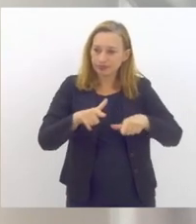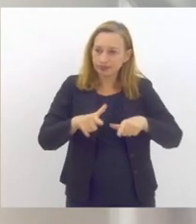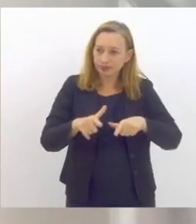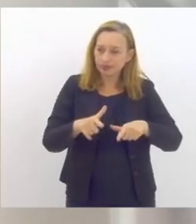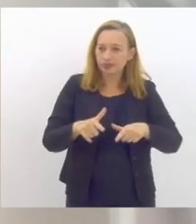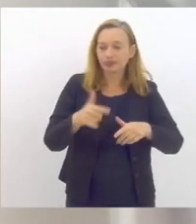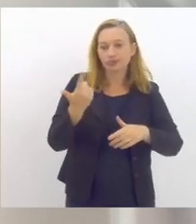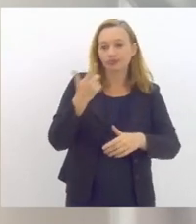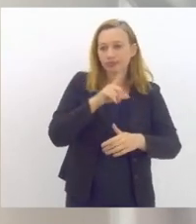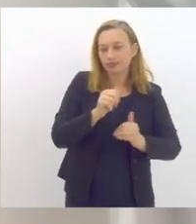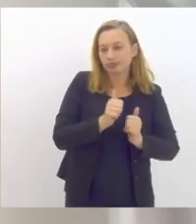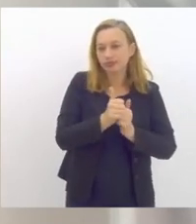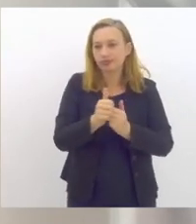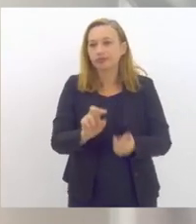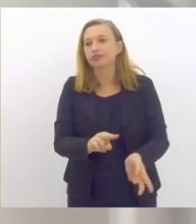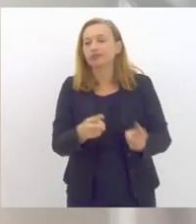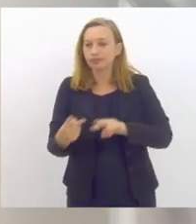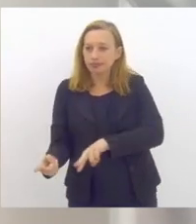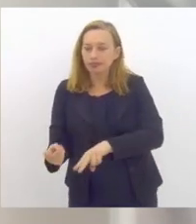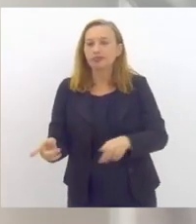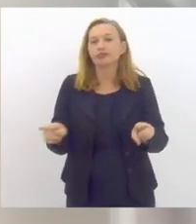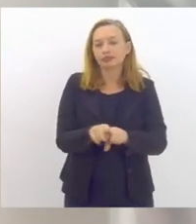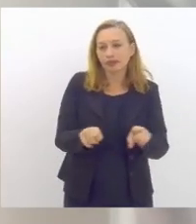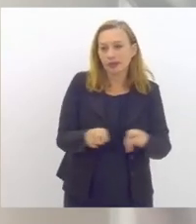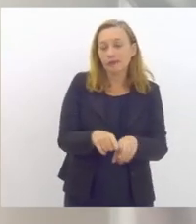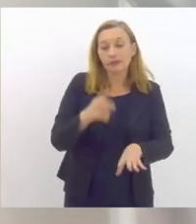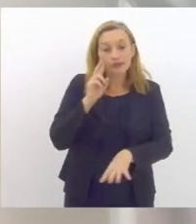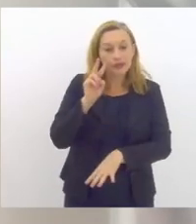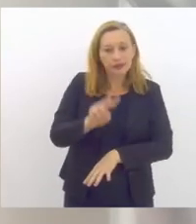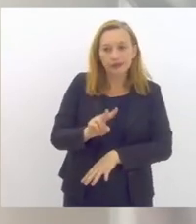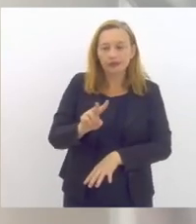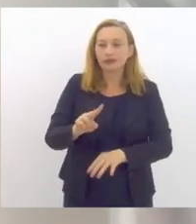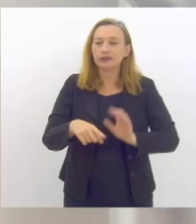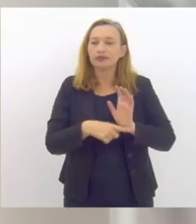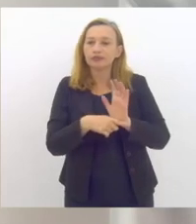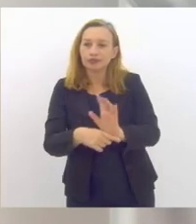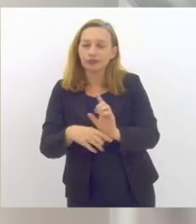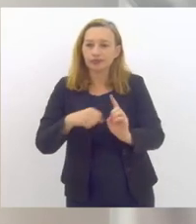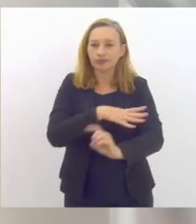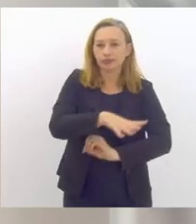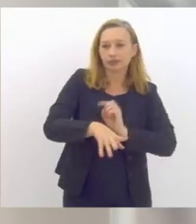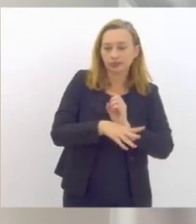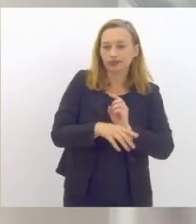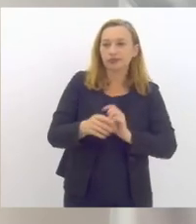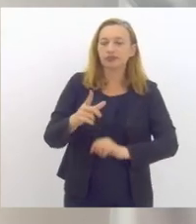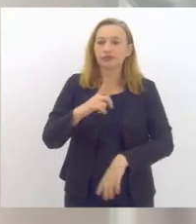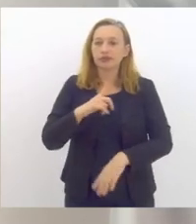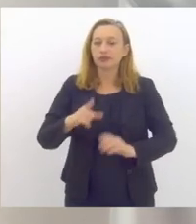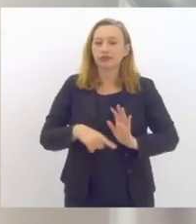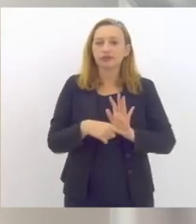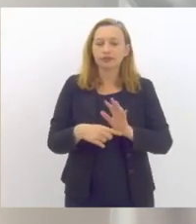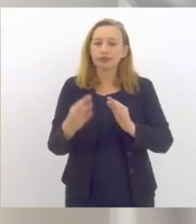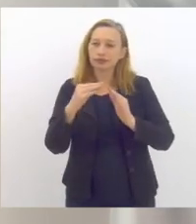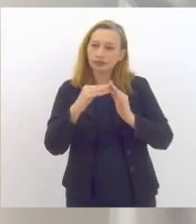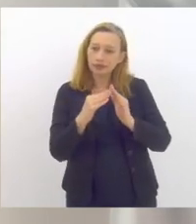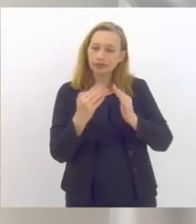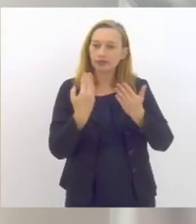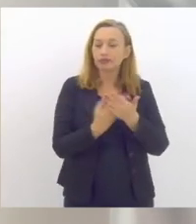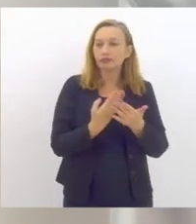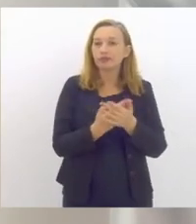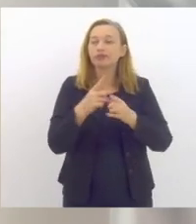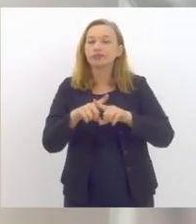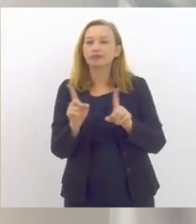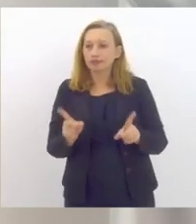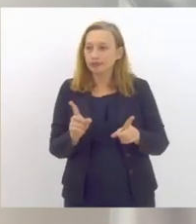encaminhamentos. A gente também tem visto que a presença dos assistentes sociais nas escolas já tem contribuído com esse agenciamento, mas